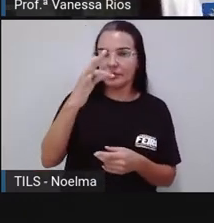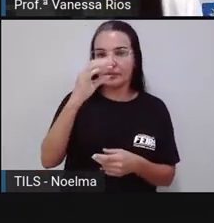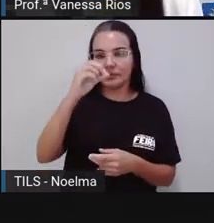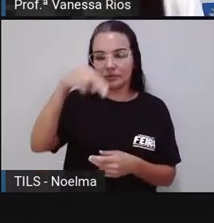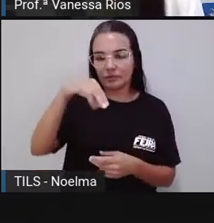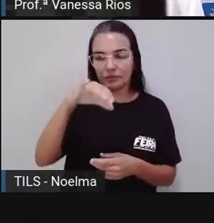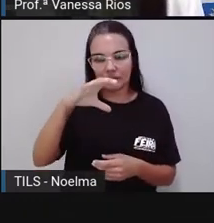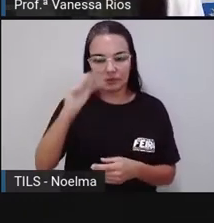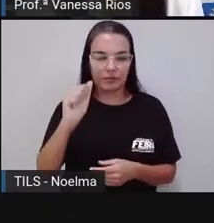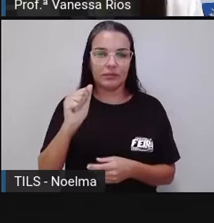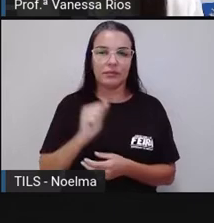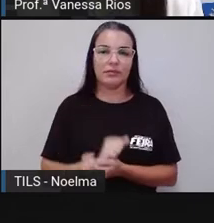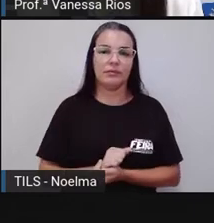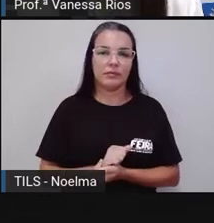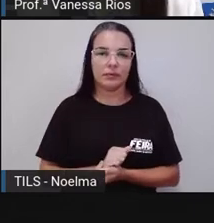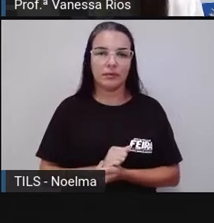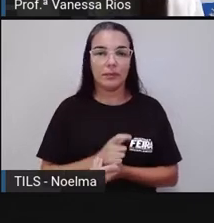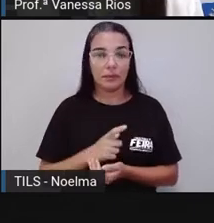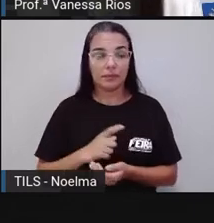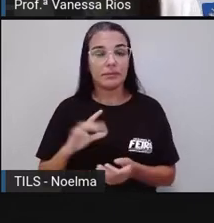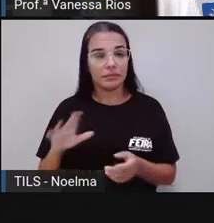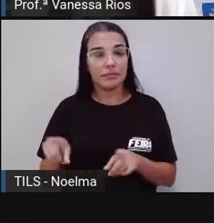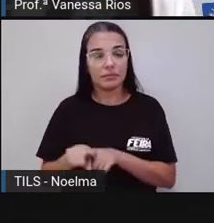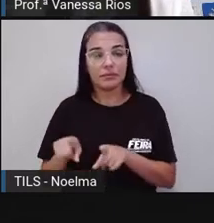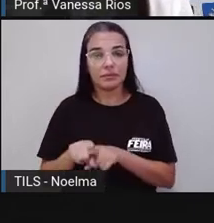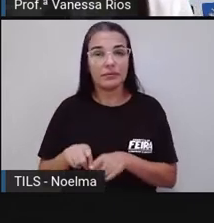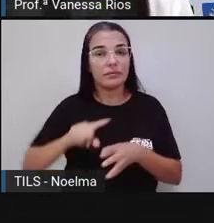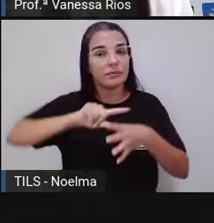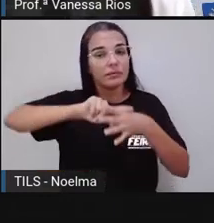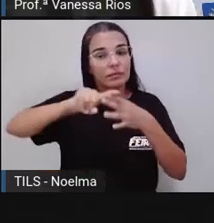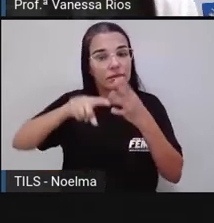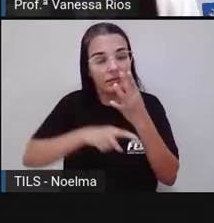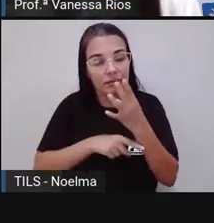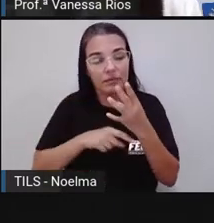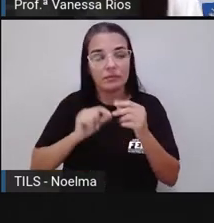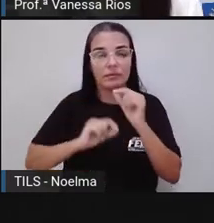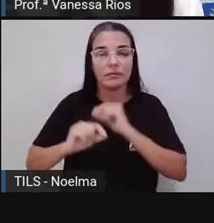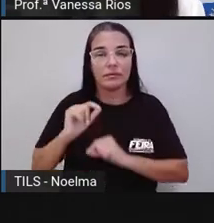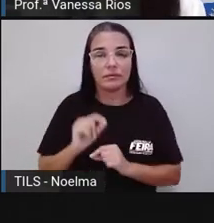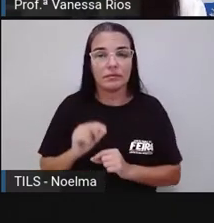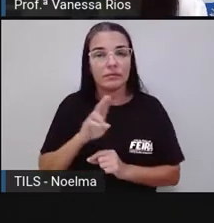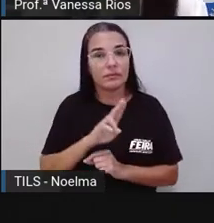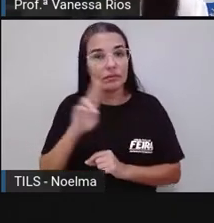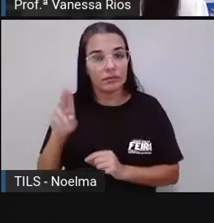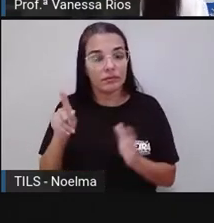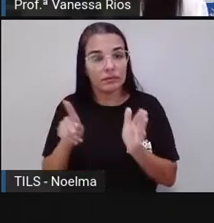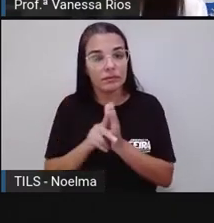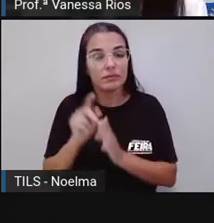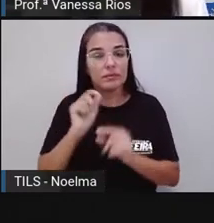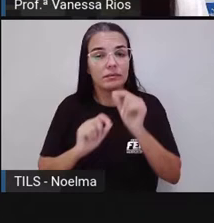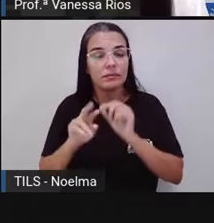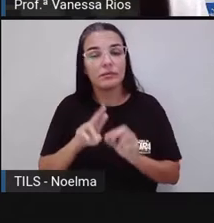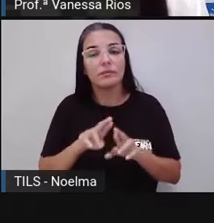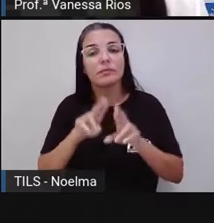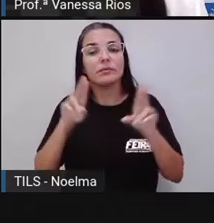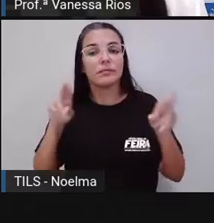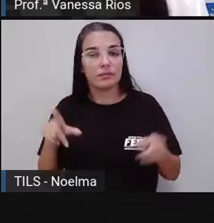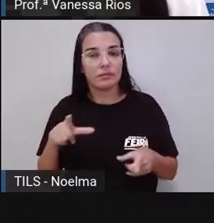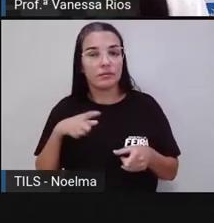aí a gente pode classificar essas palavras em relação à sílaba tônica, né, com nomes diferentes.